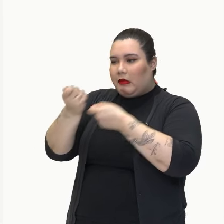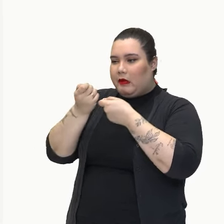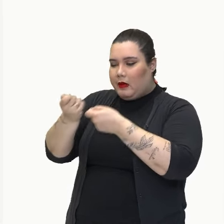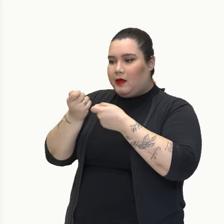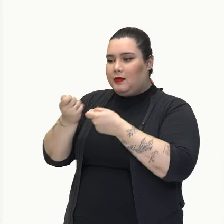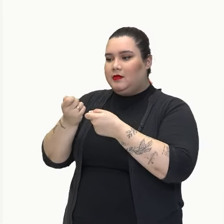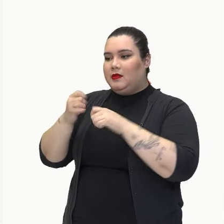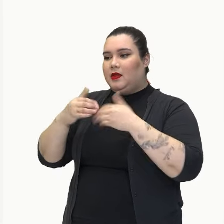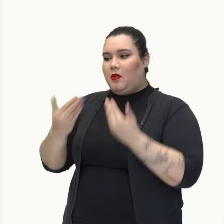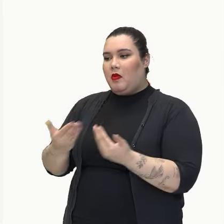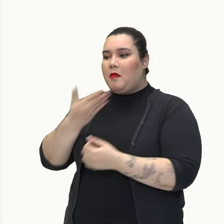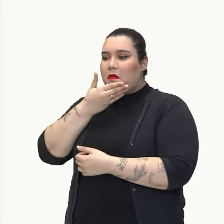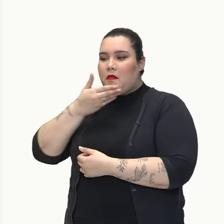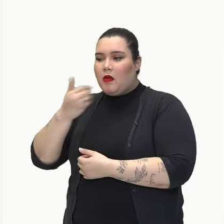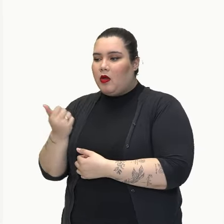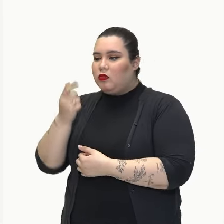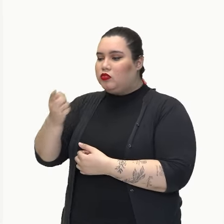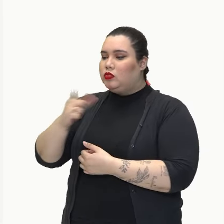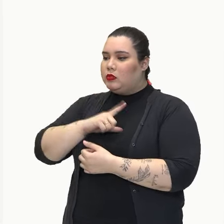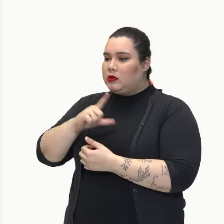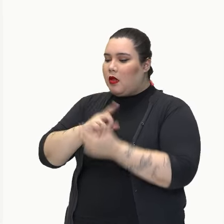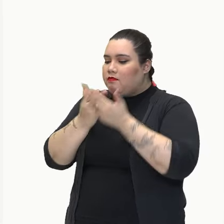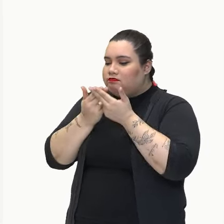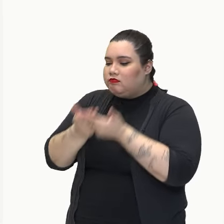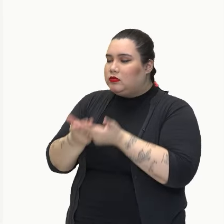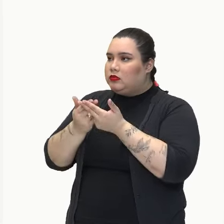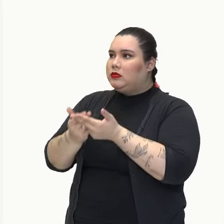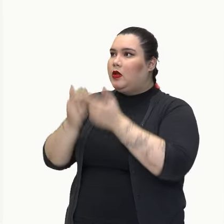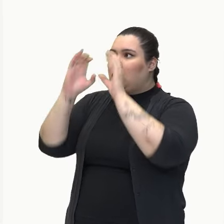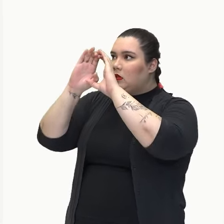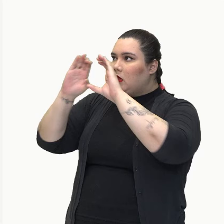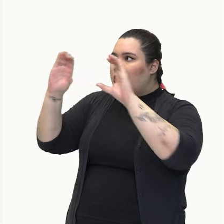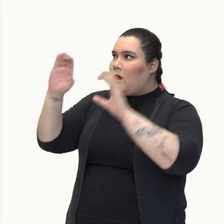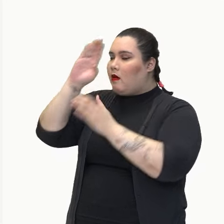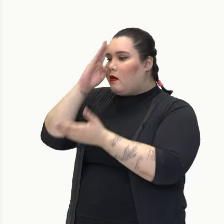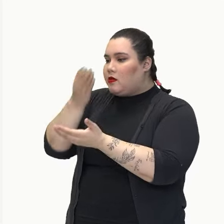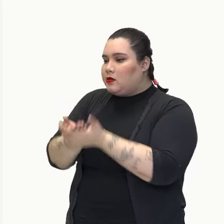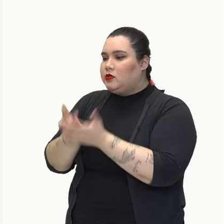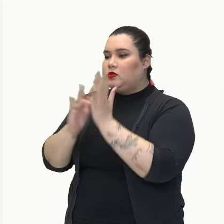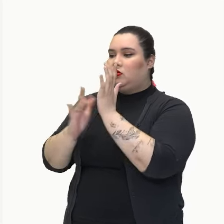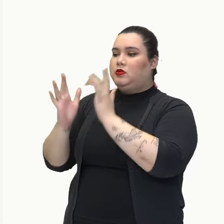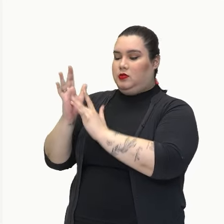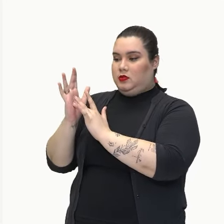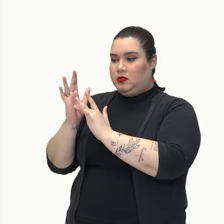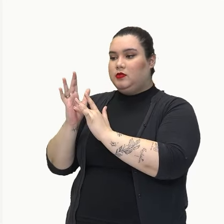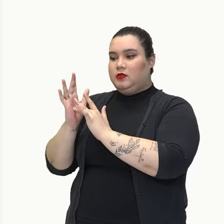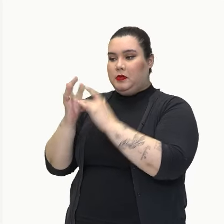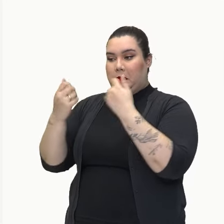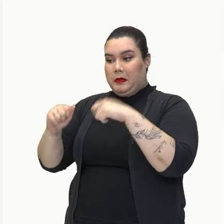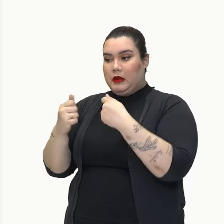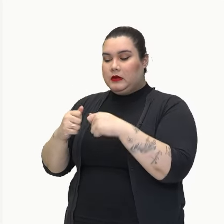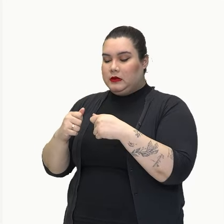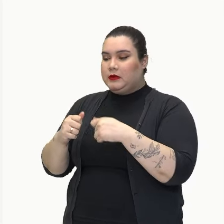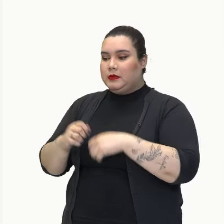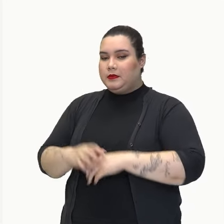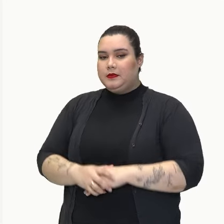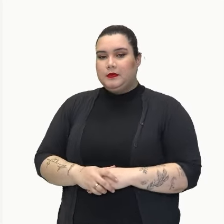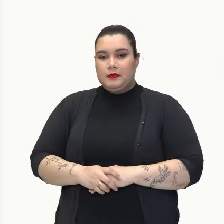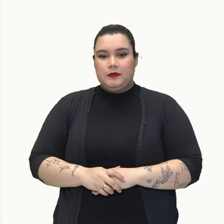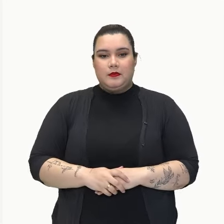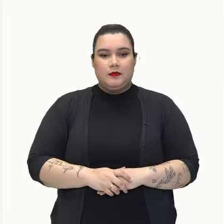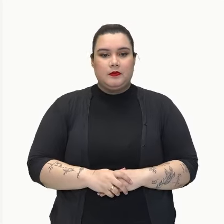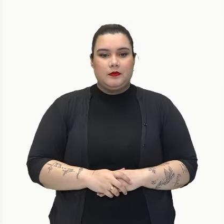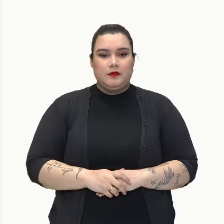vale, ninguém tira de sua algebeira, desde que você esteja com a graça de Deus. Então, observem